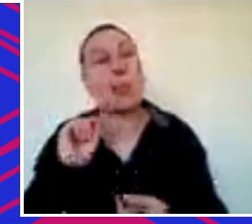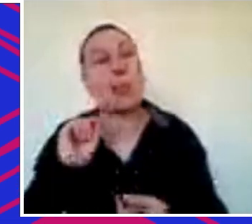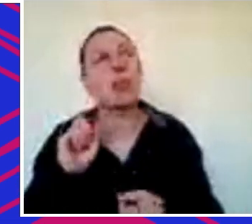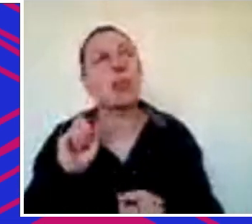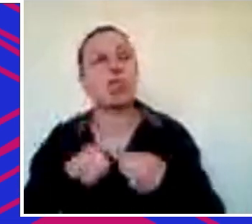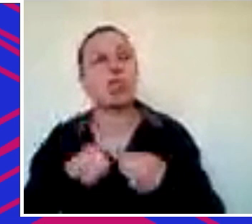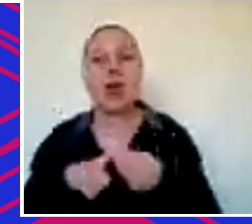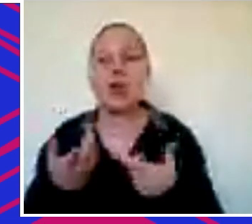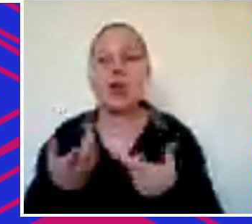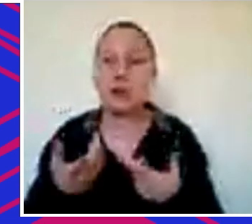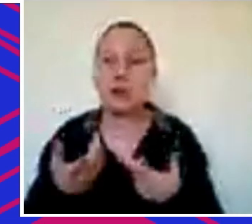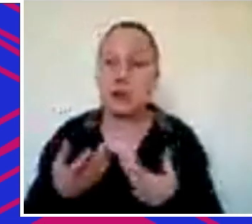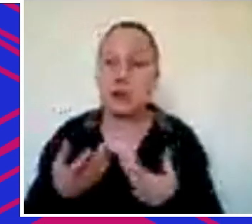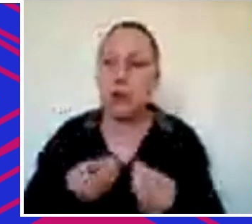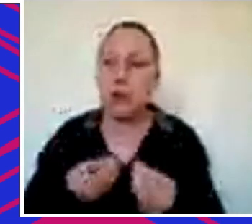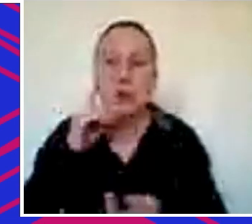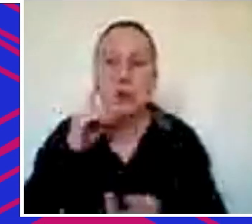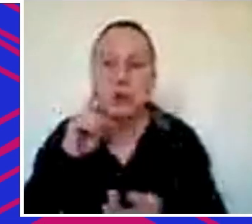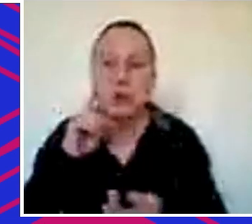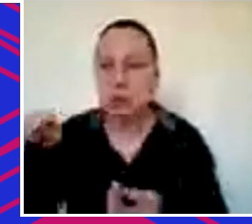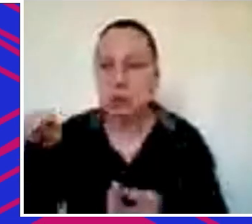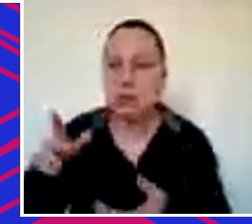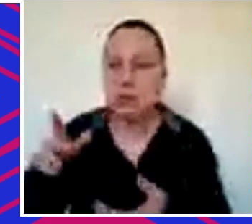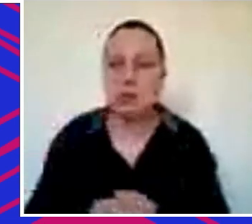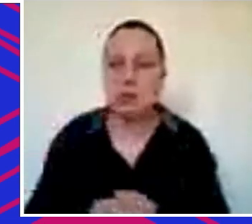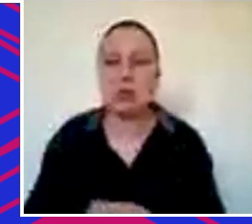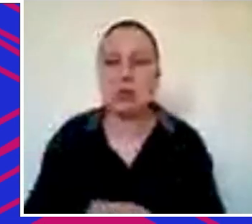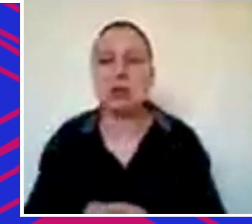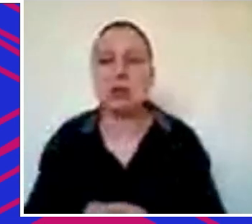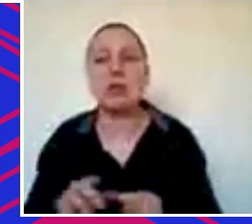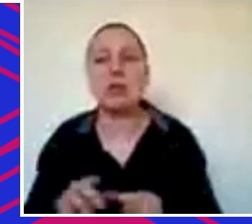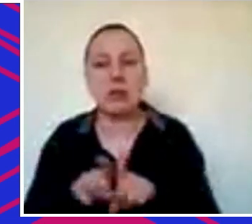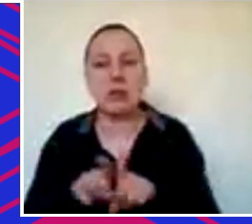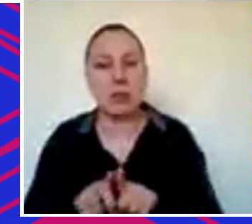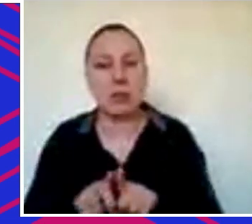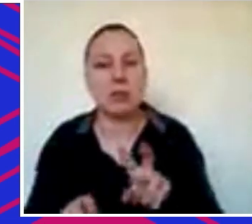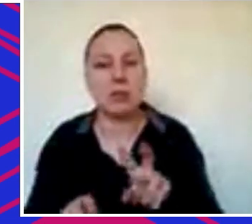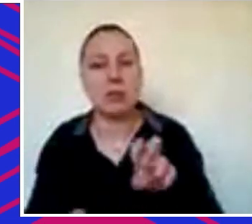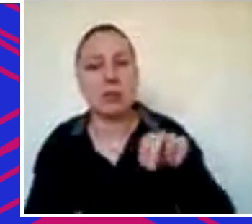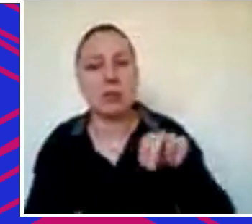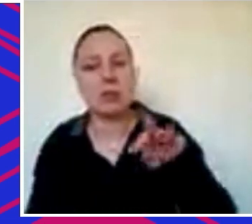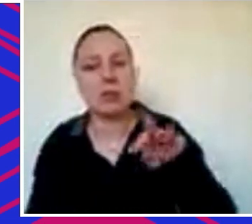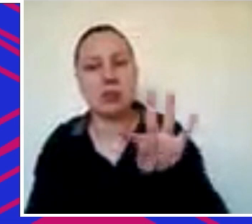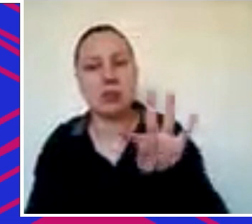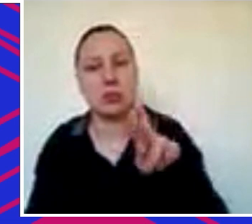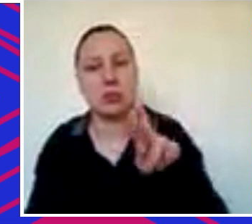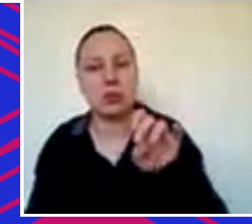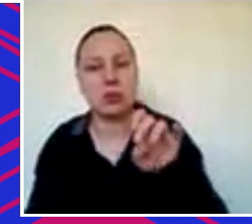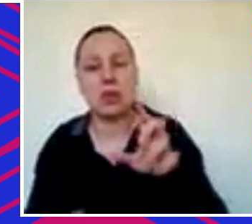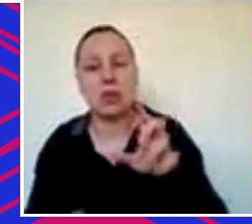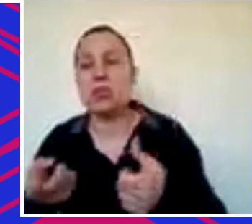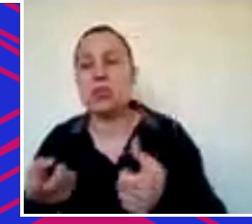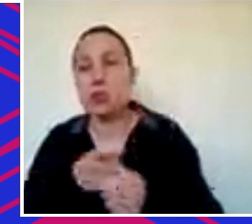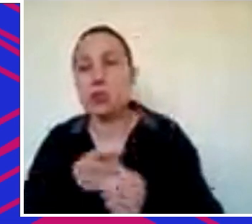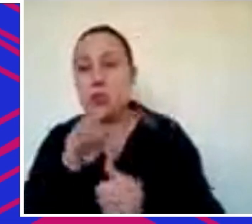como é vai ser o seu dia a dia com esse cara vale para o venture debt vale para a dívida de banco também você tem que olhar